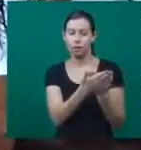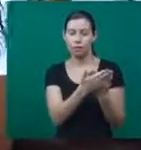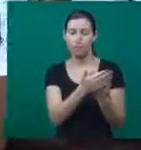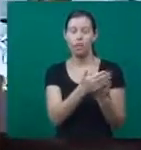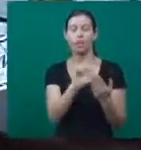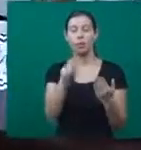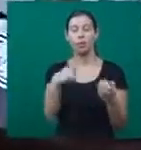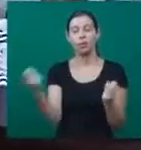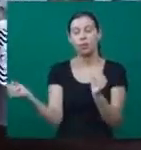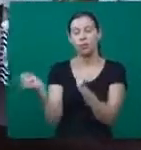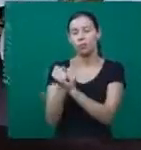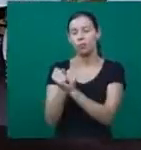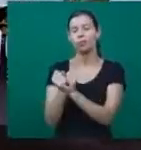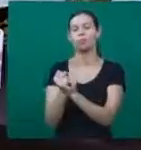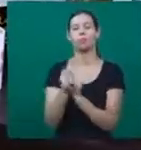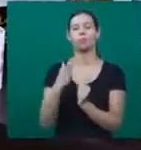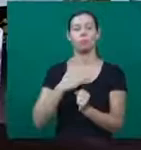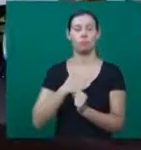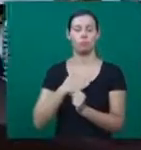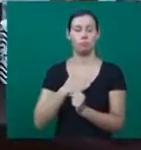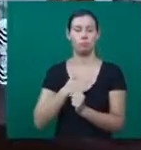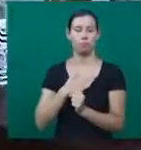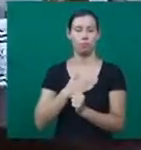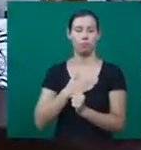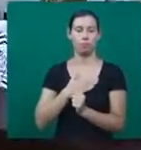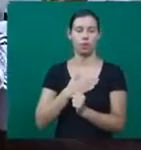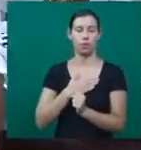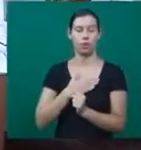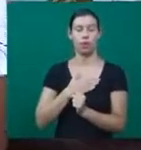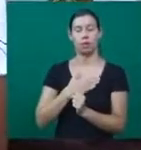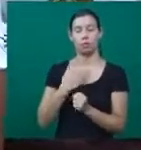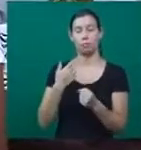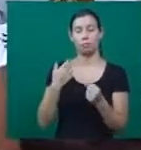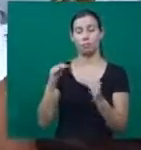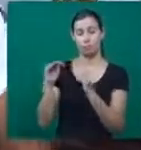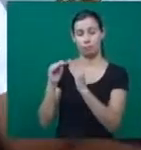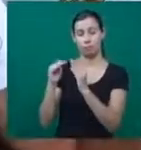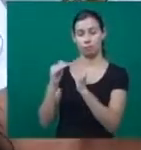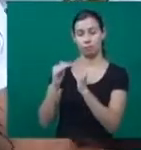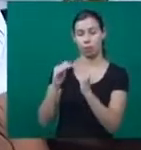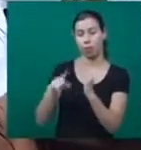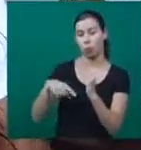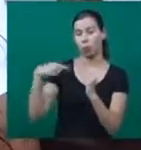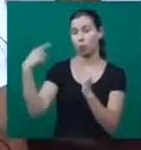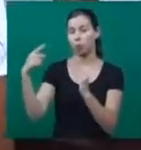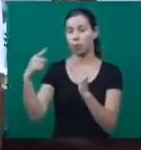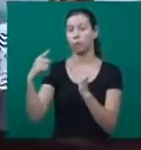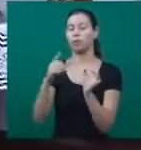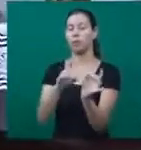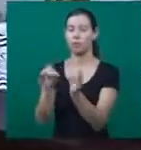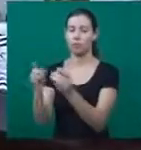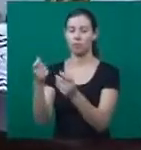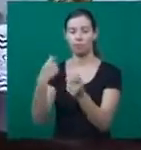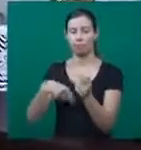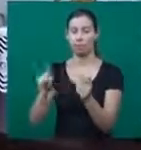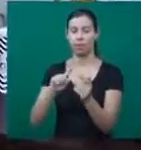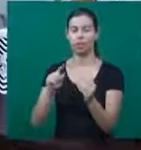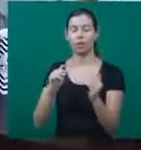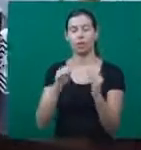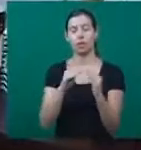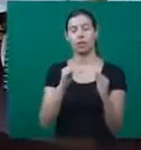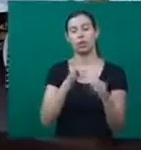quietinha e eu divulgo bastante pela internet. Então, como eu não tenho o trabalho de ter que sair para oferecer o produto,